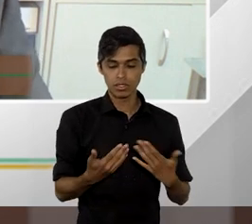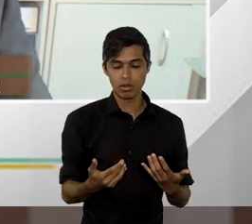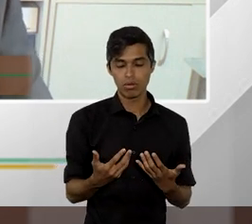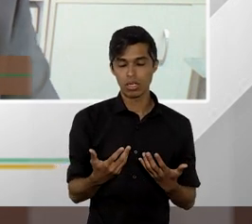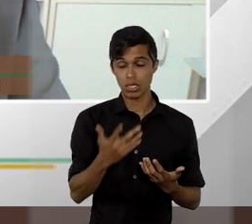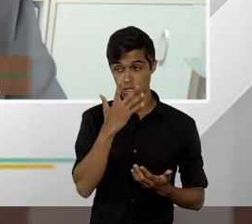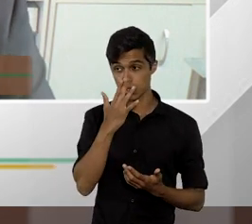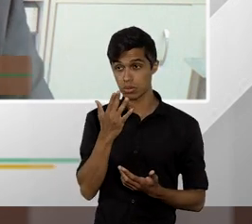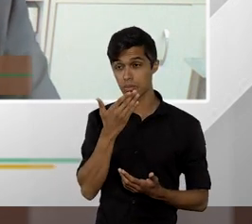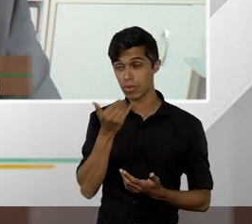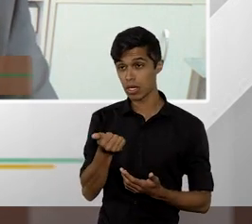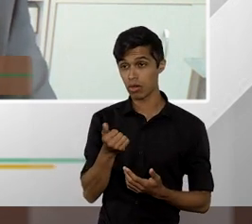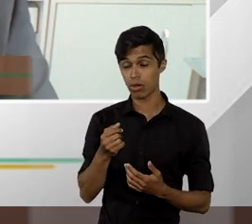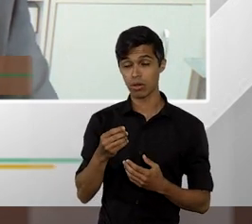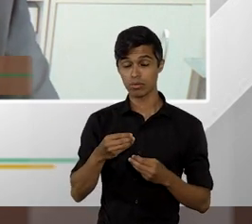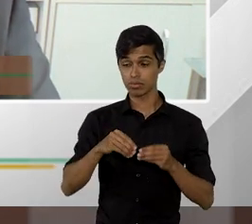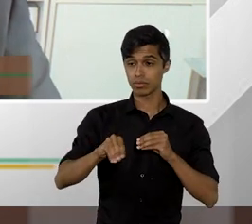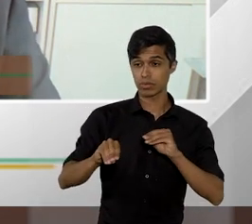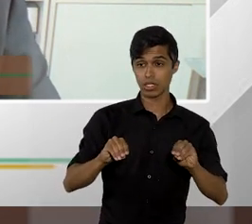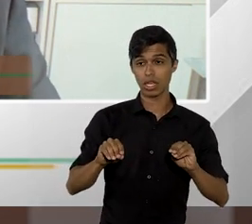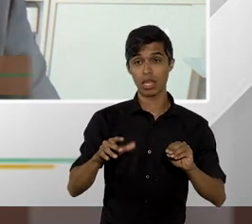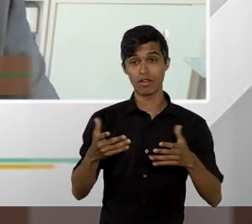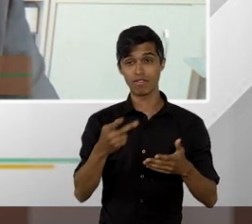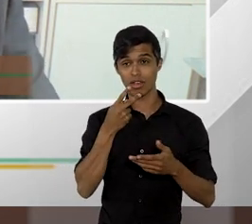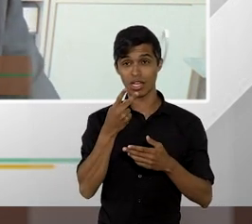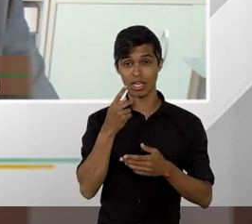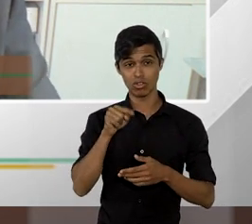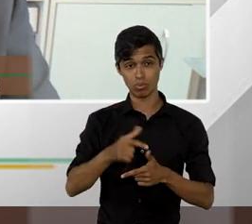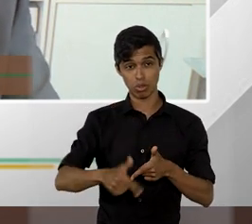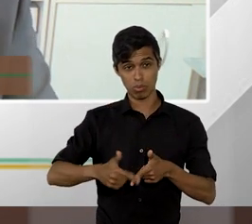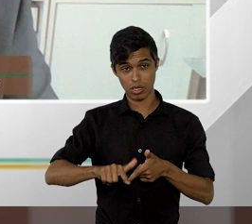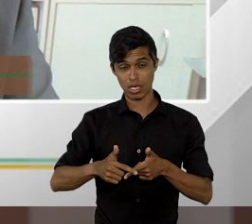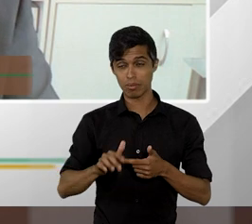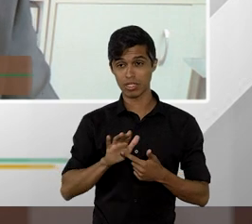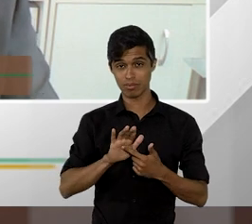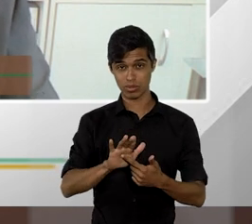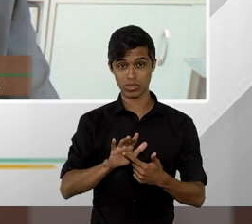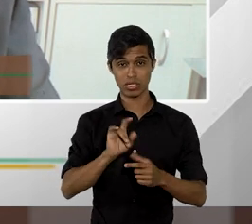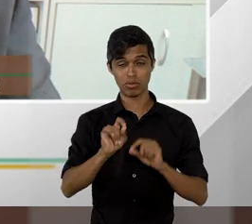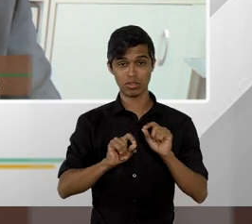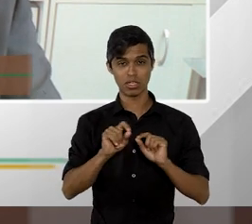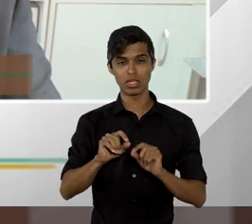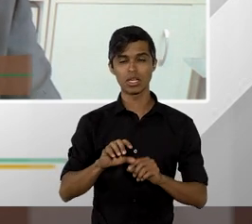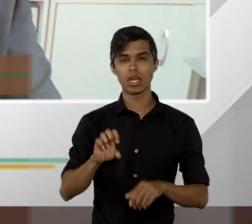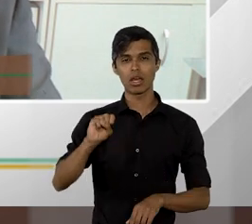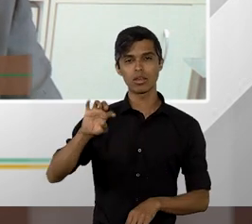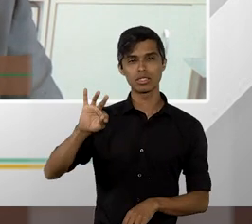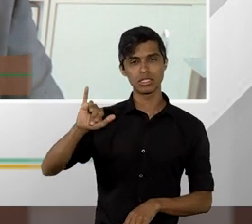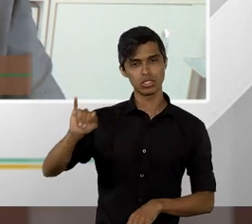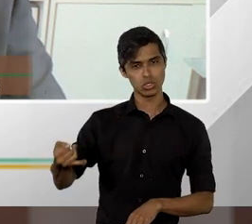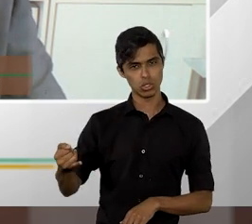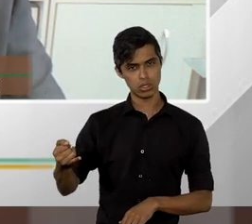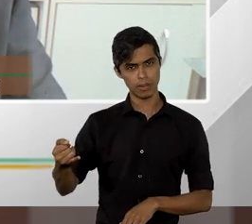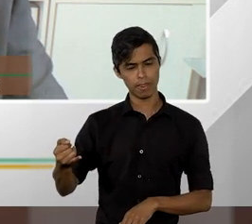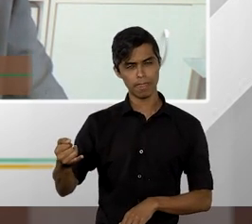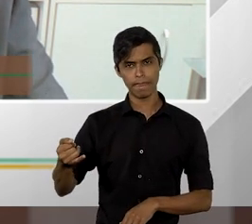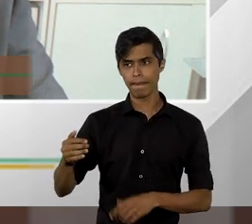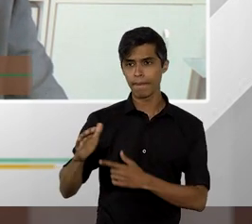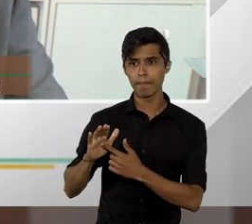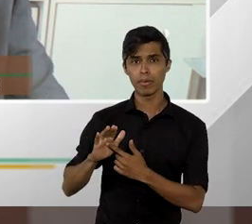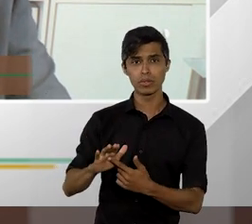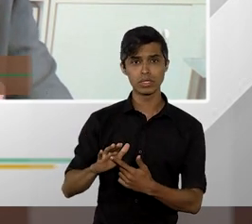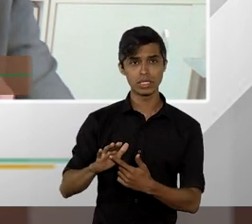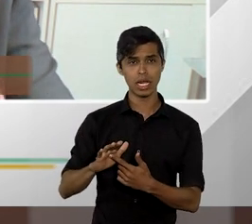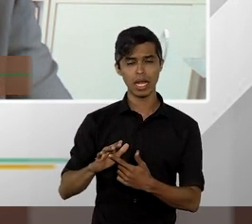endereçar a questão, professor Vâmia, que é a necessidade do Superior Tribunal de Justiça começar